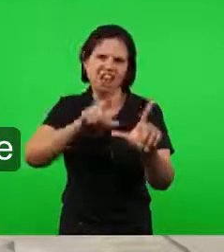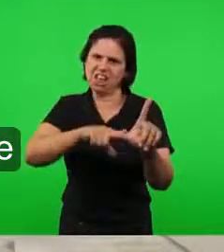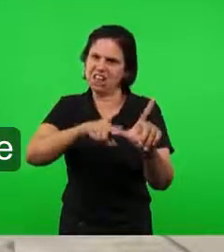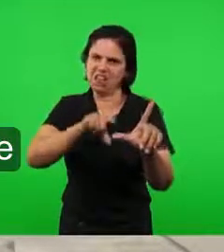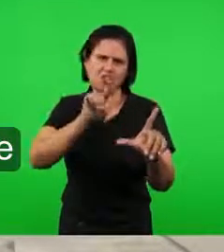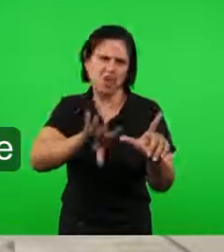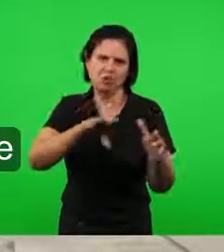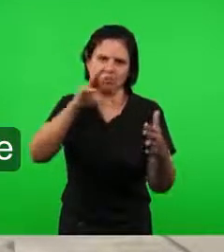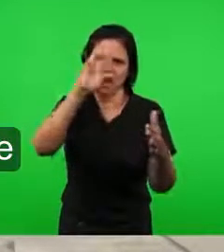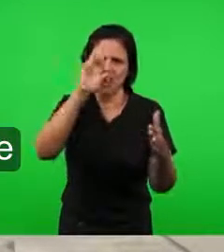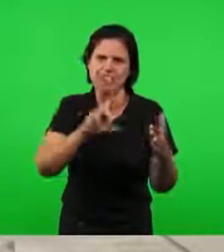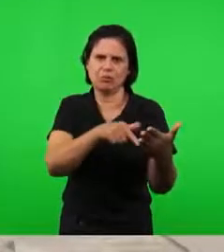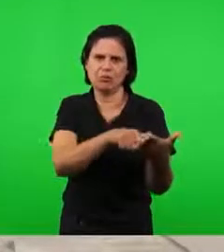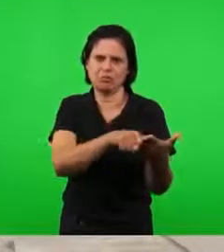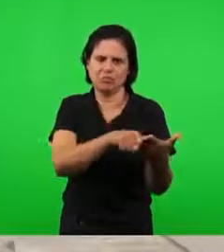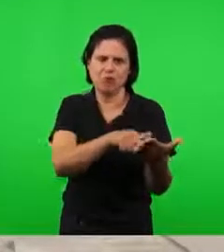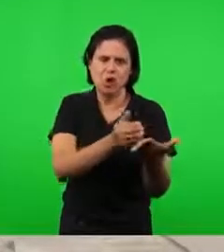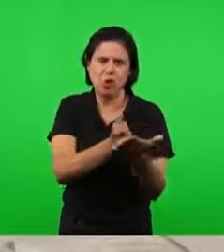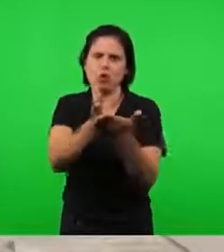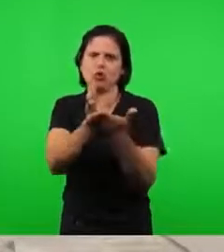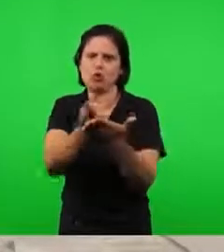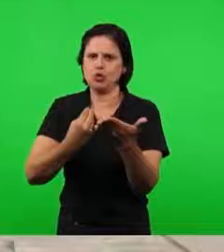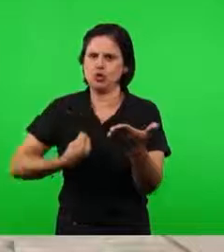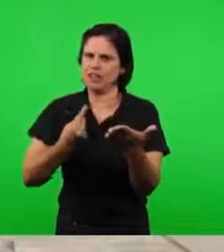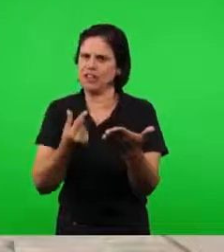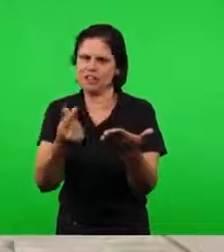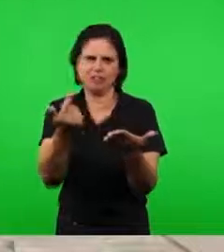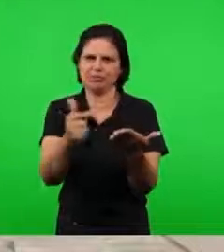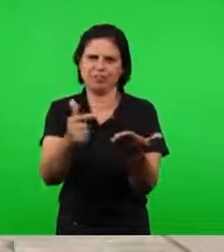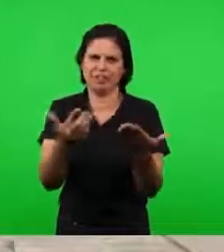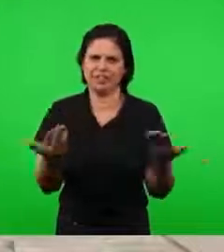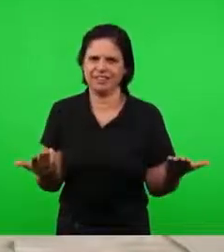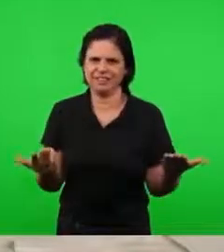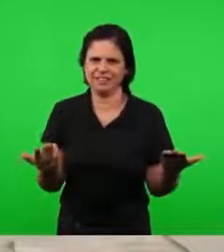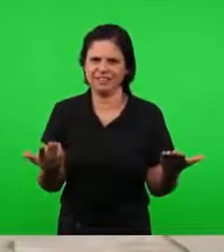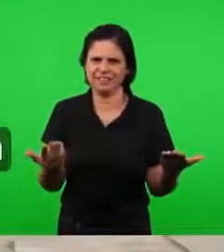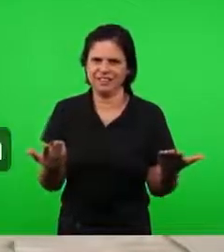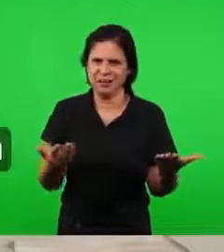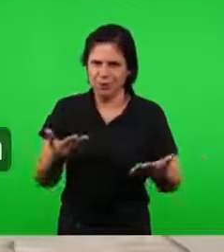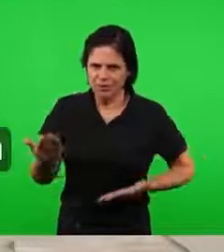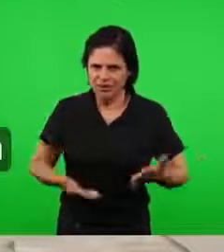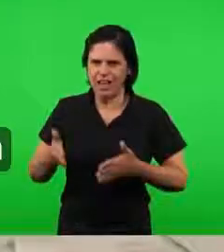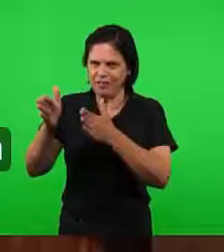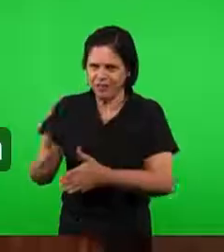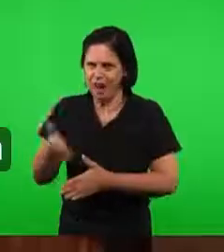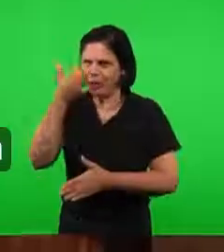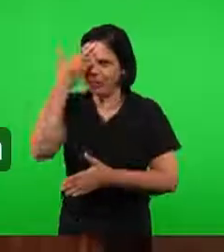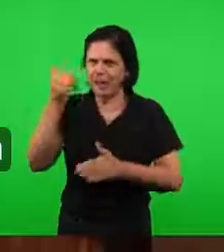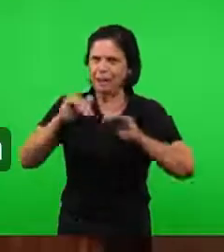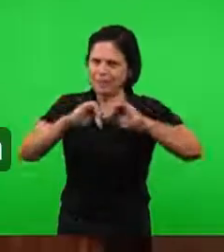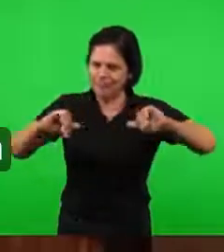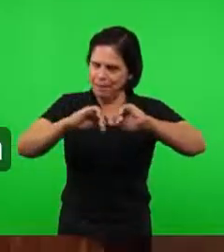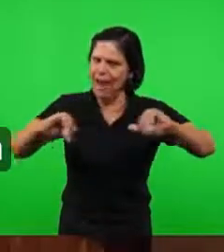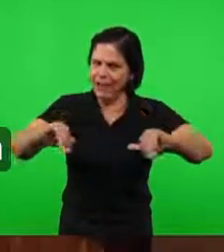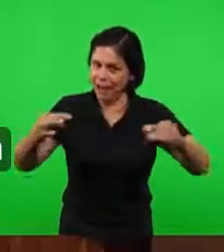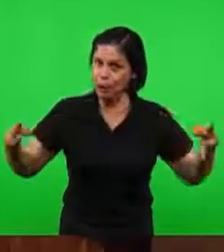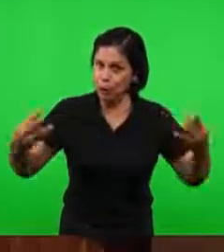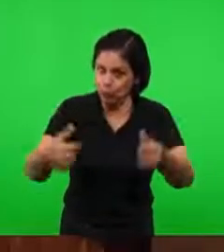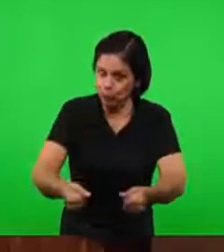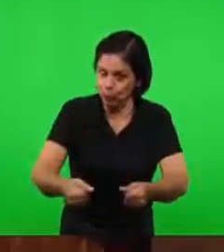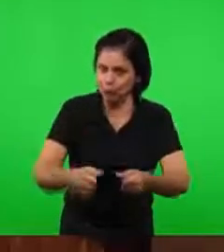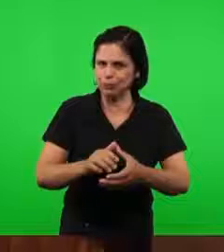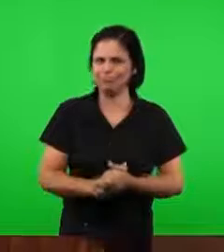mas não levam à vida eterna, porque não têm eficácia. Portanto, está aqui colocado, os irmãos estão em